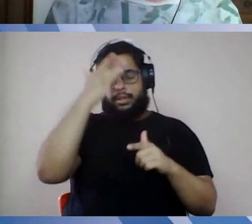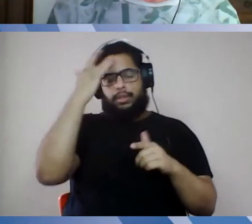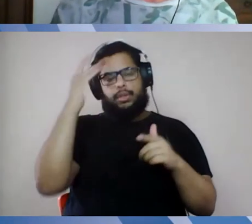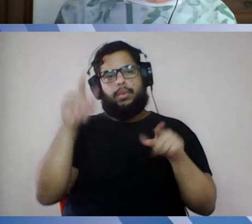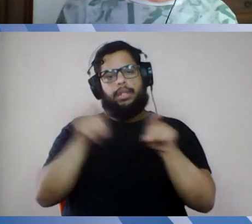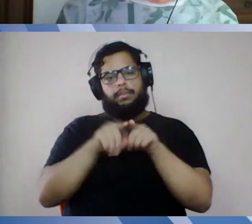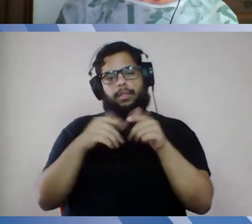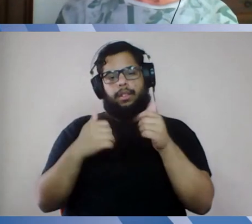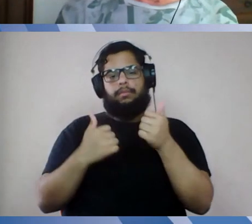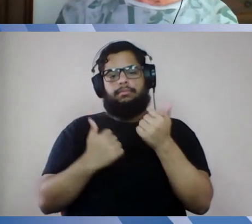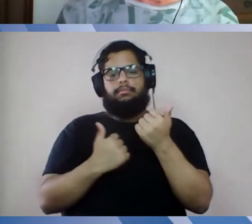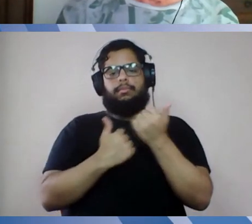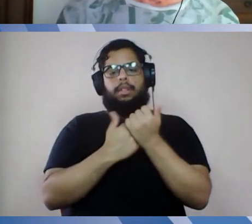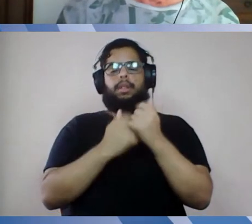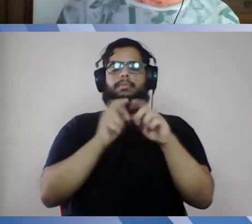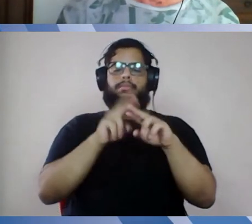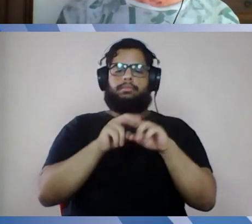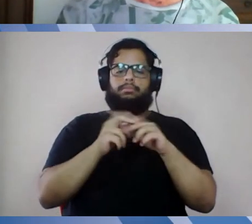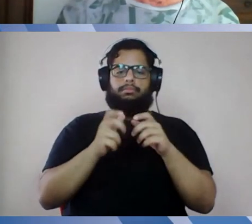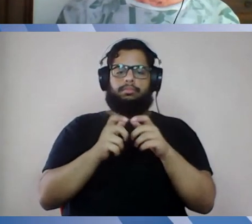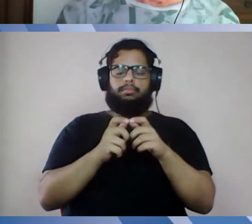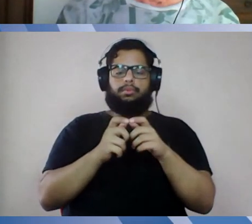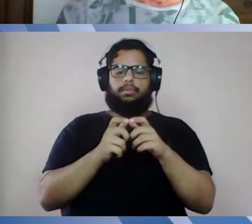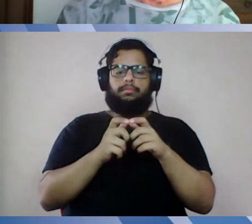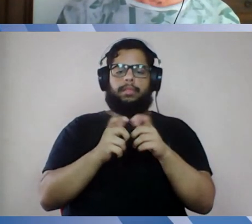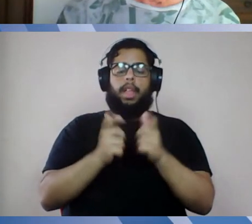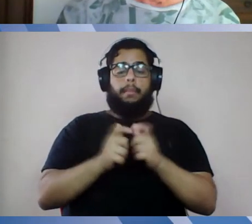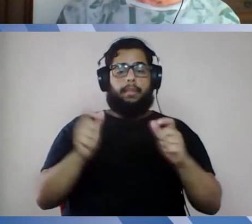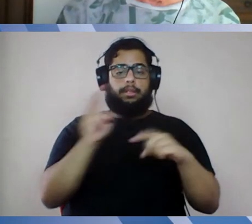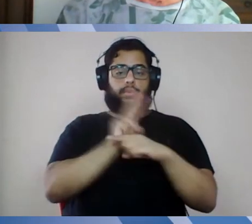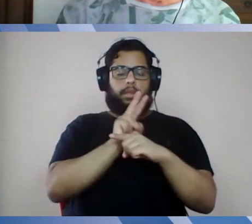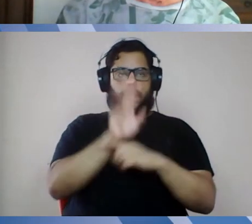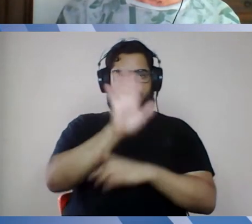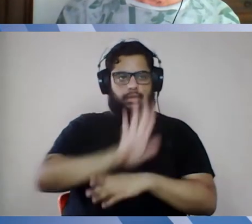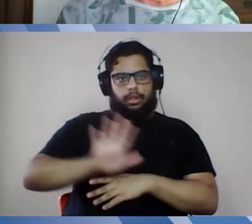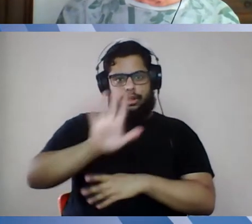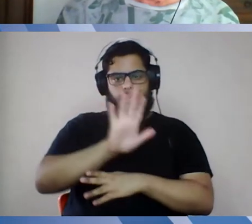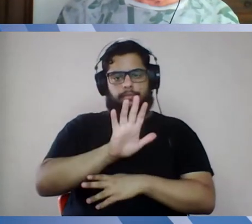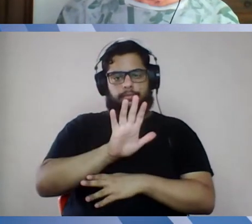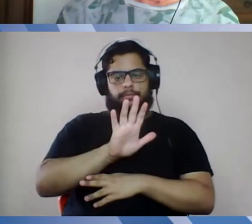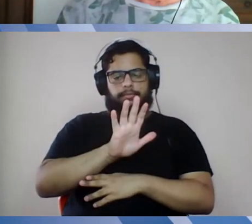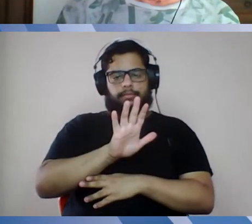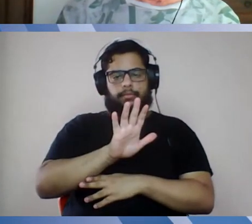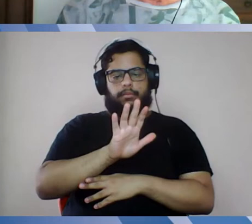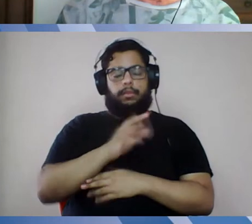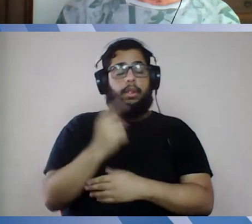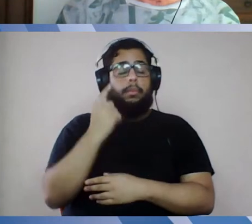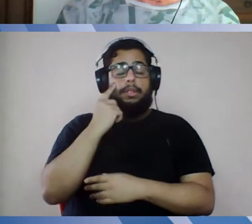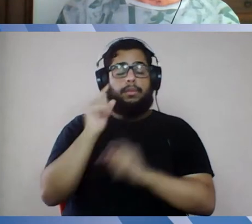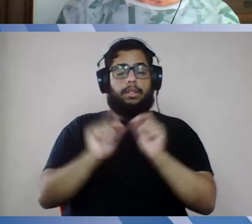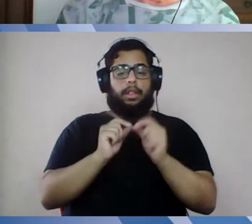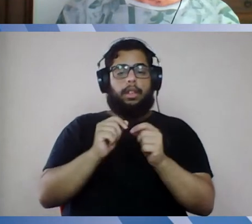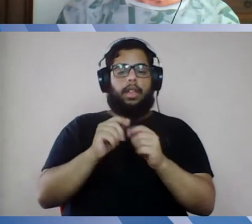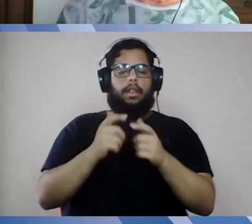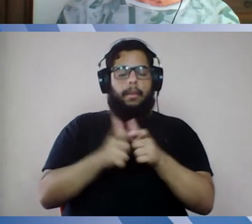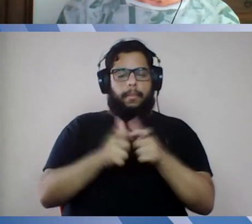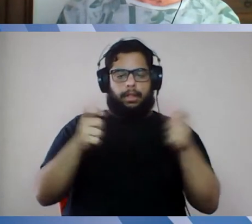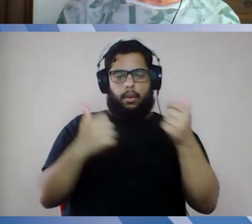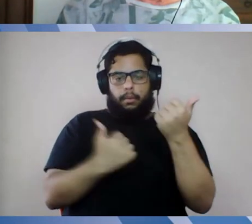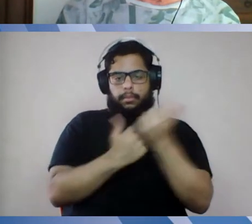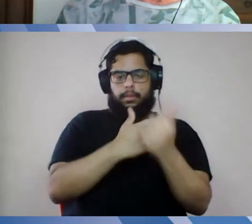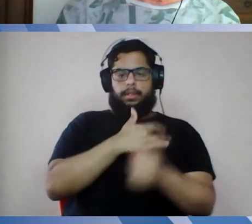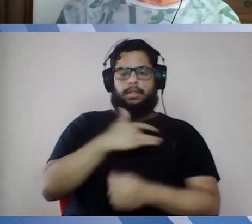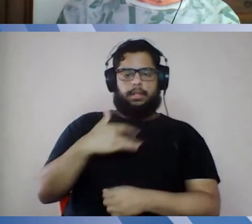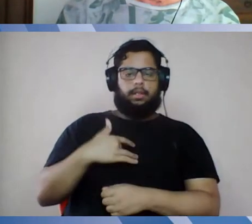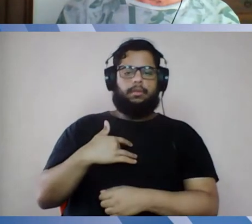amplia o cuidado geral, e o que nós, a ideia é aumentar o apoio à saúde, colocar